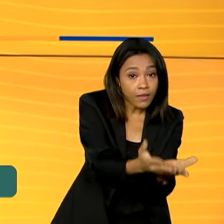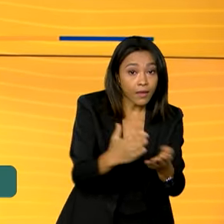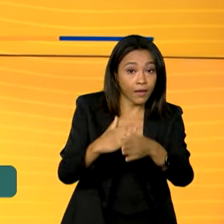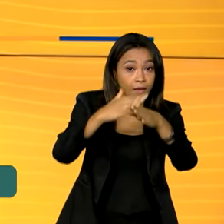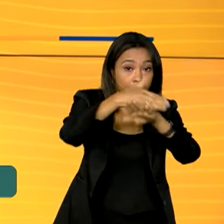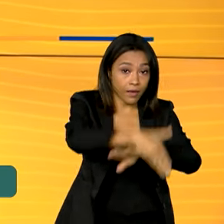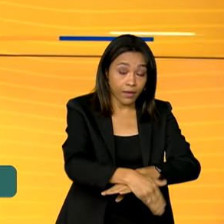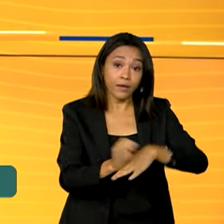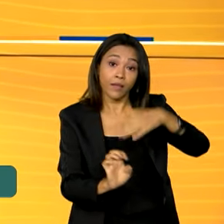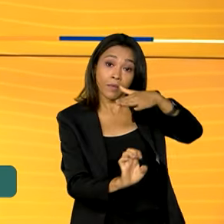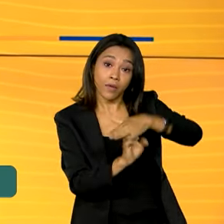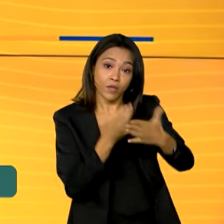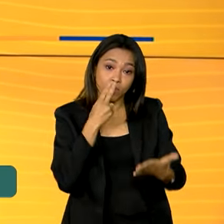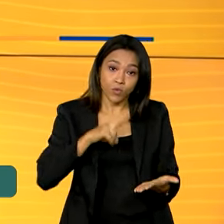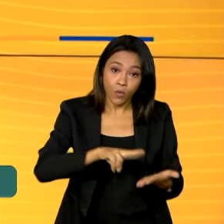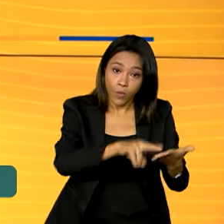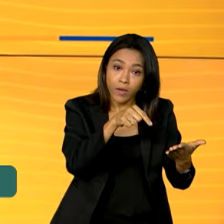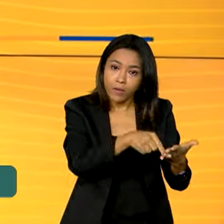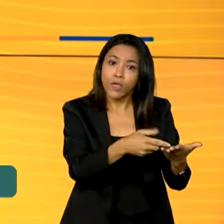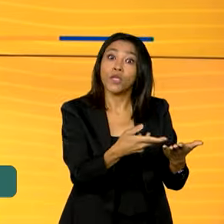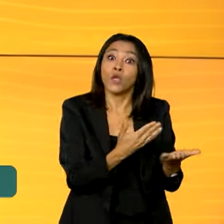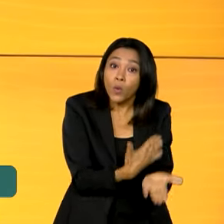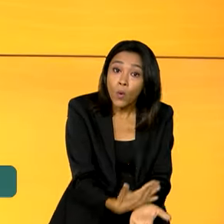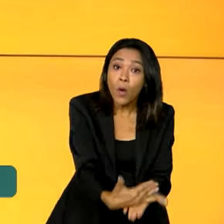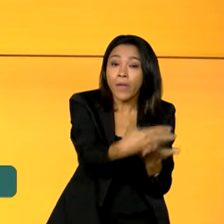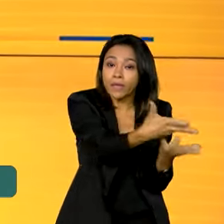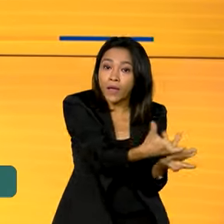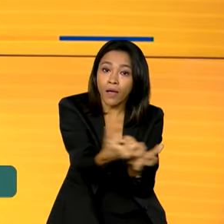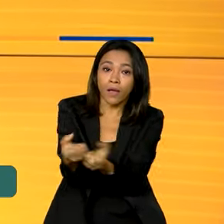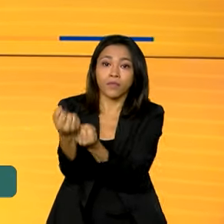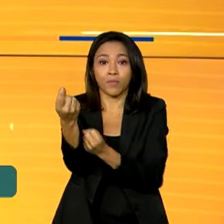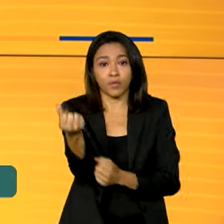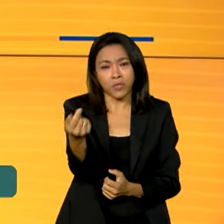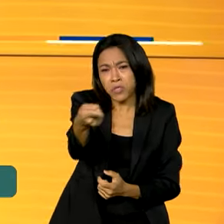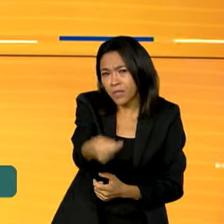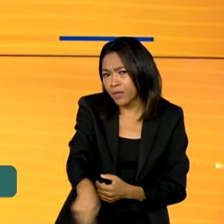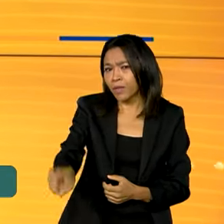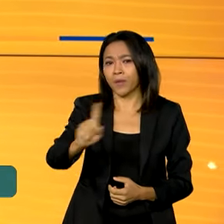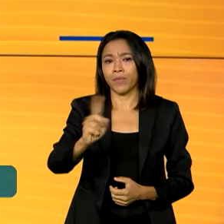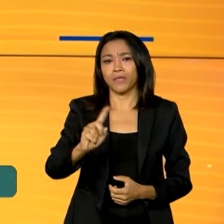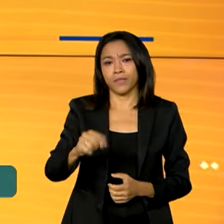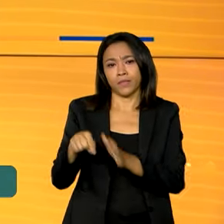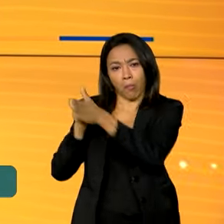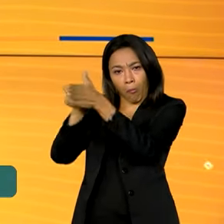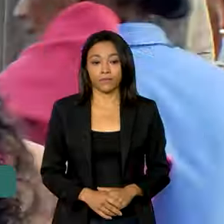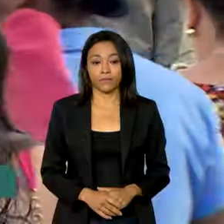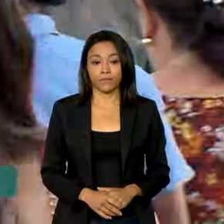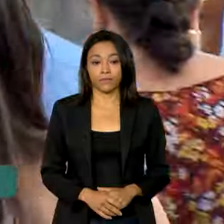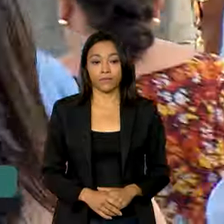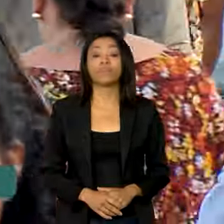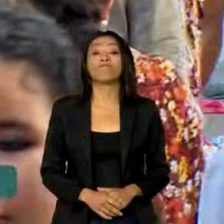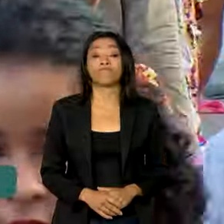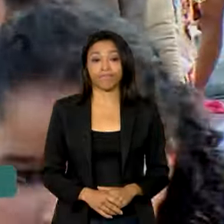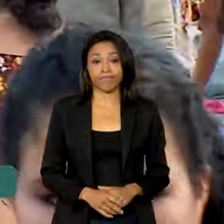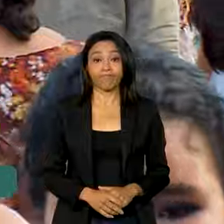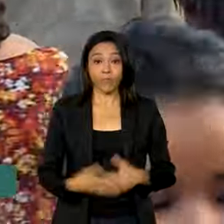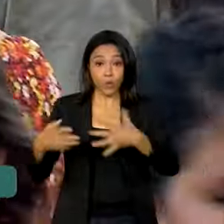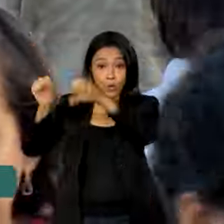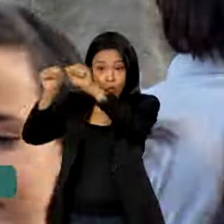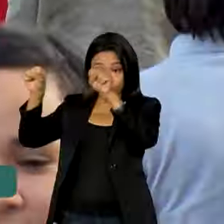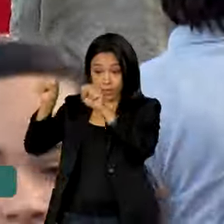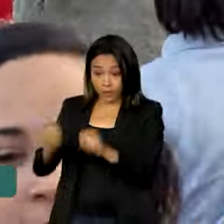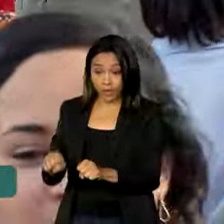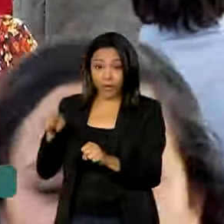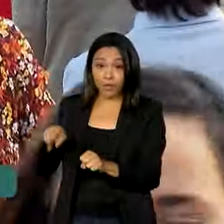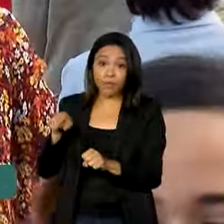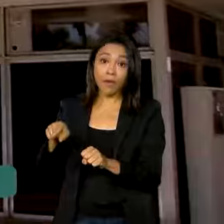agências dos Correios e comece a receber o benefício sem a necessidade de perícia médica. O sistema chamado de